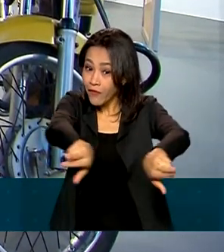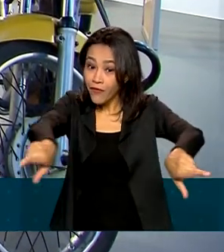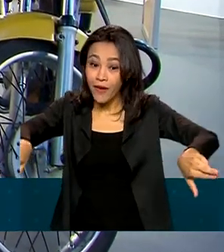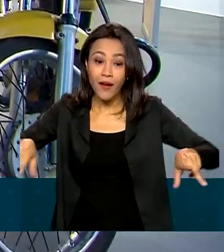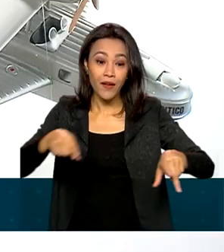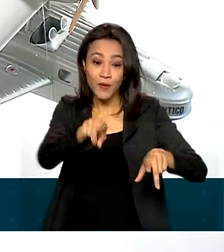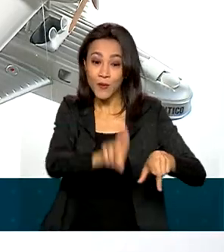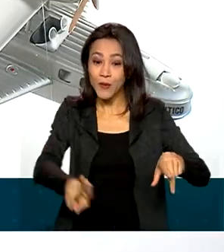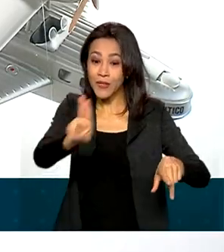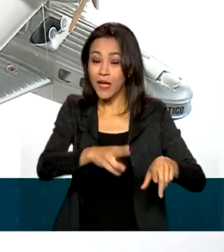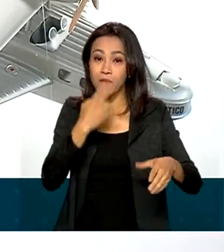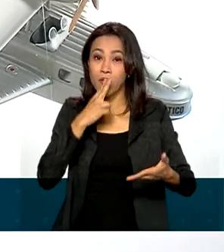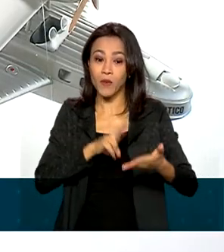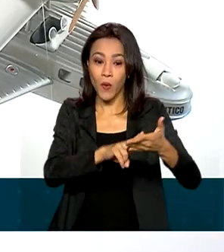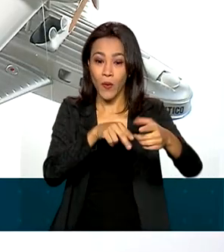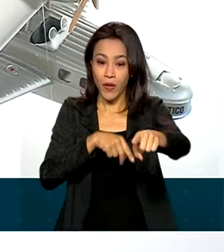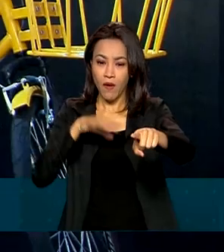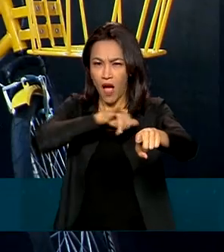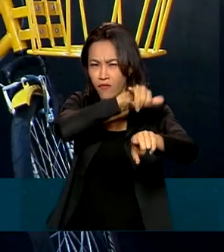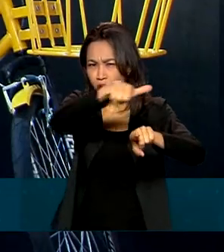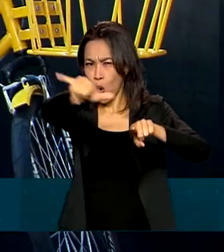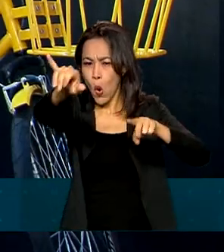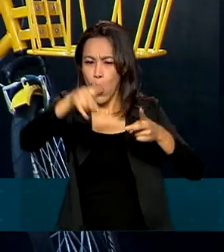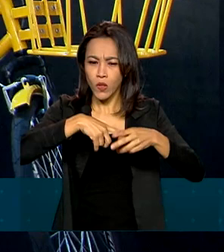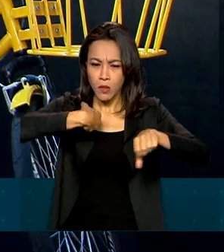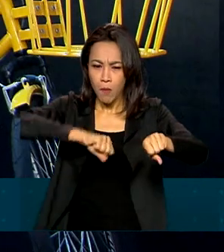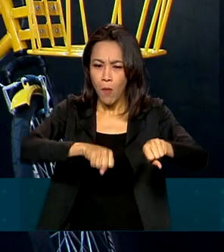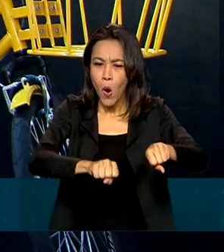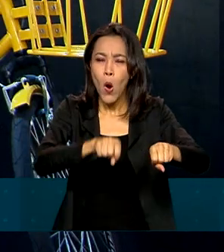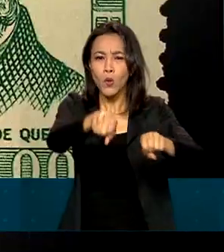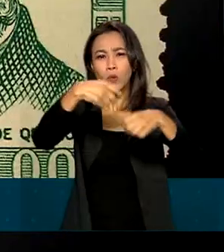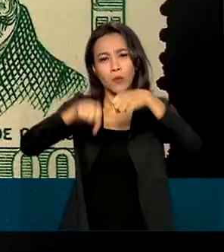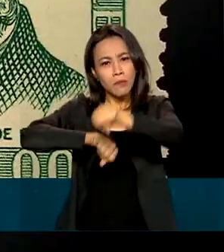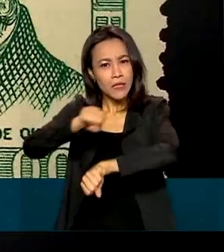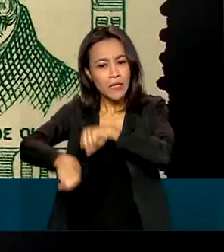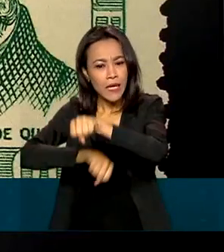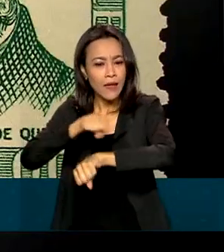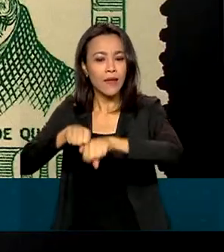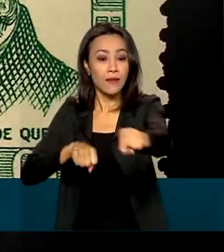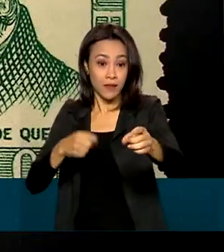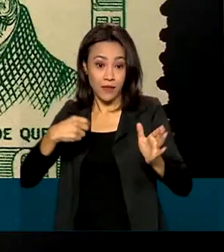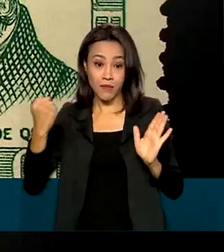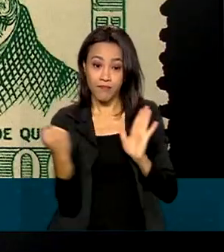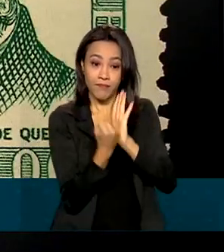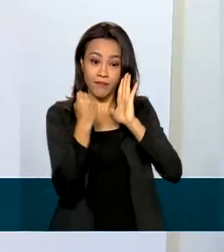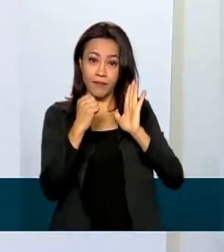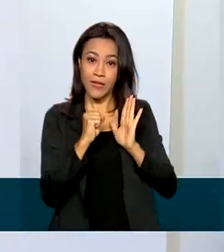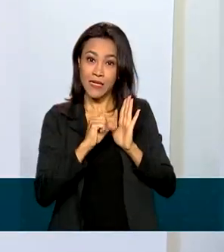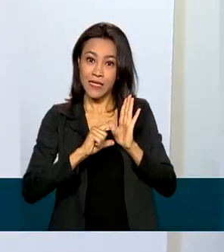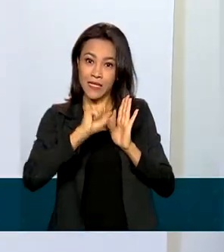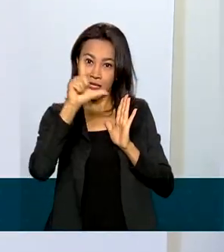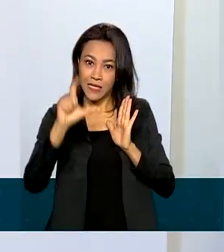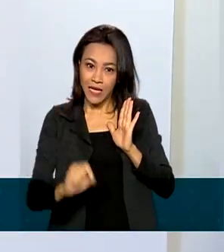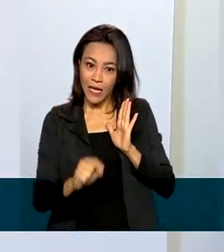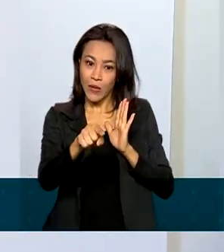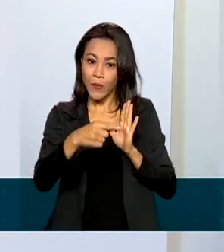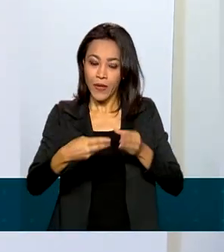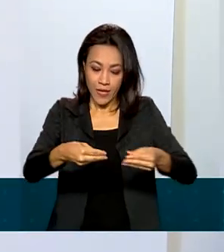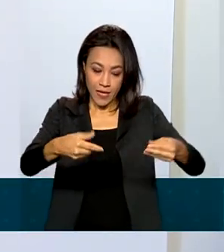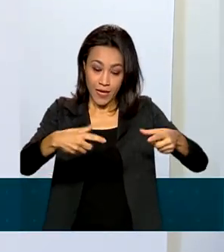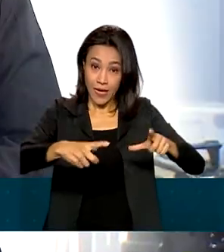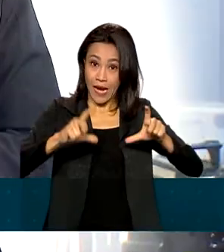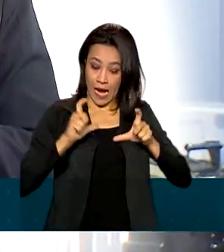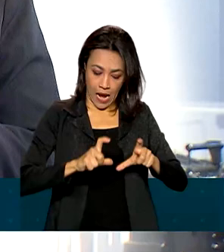pelos correios, como bondes, aviões, motos e bicicletas, e os selos e cartões postais emitidos pela